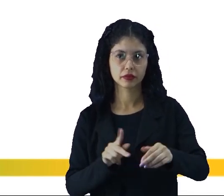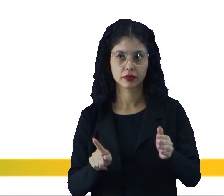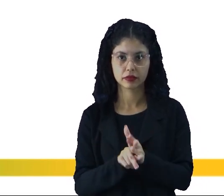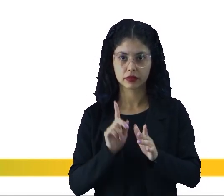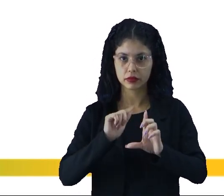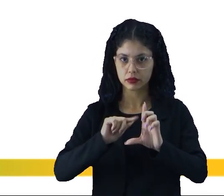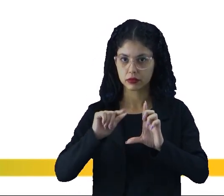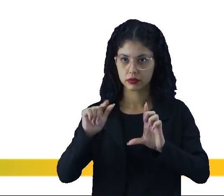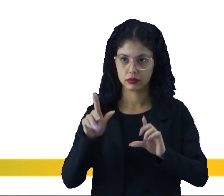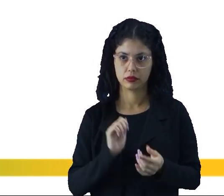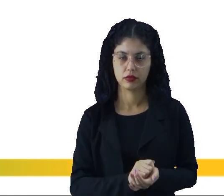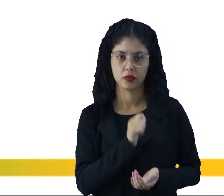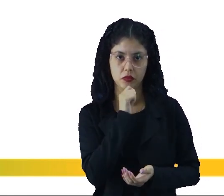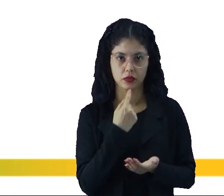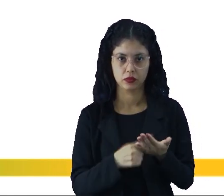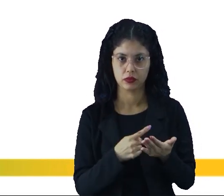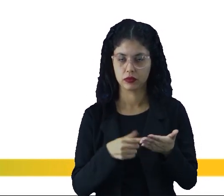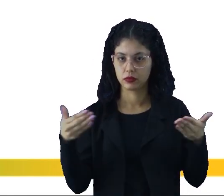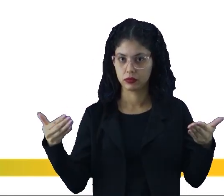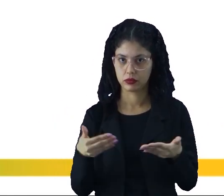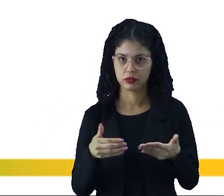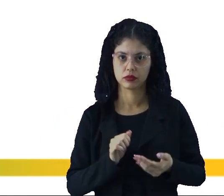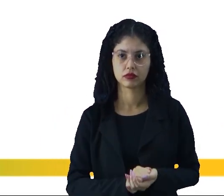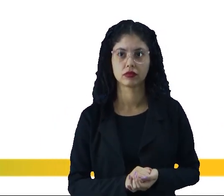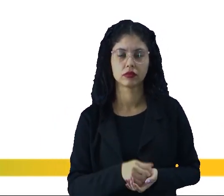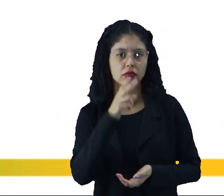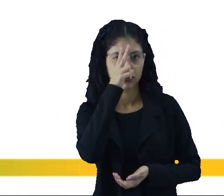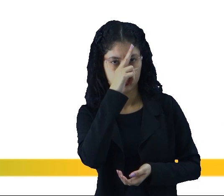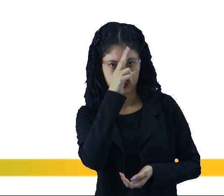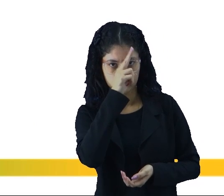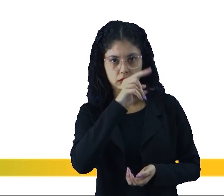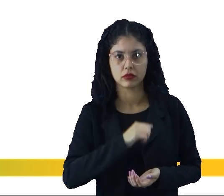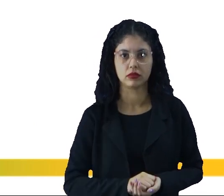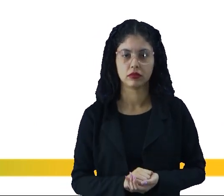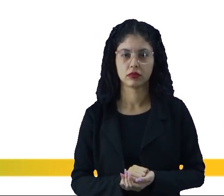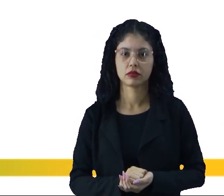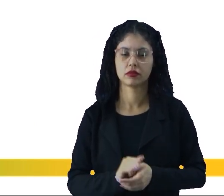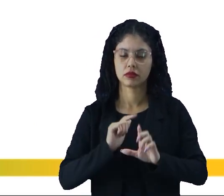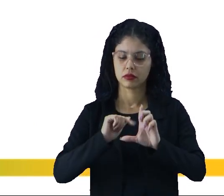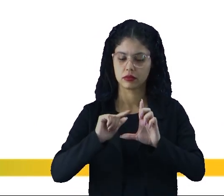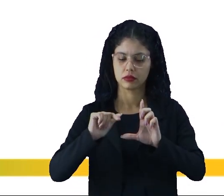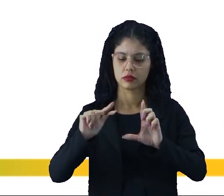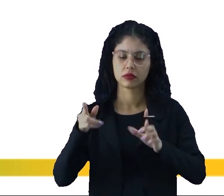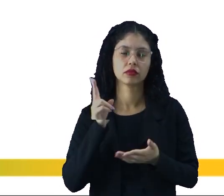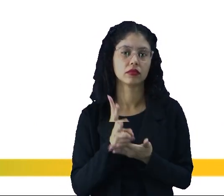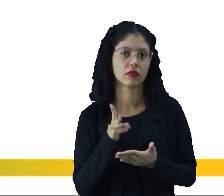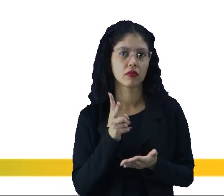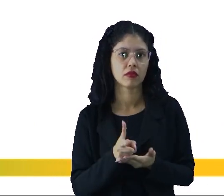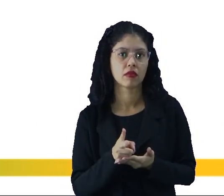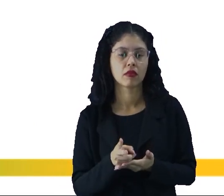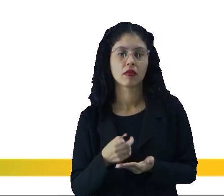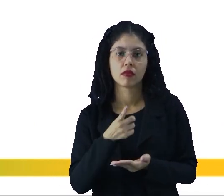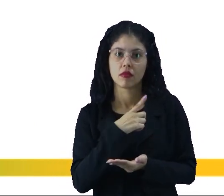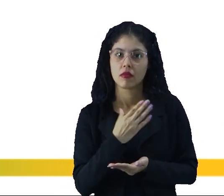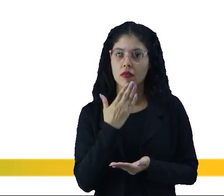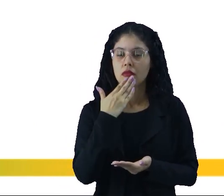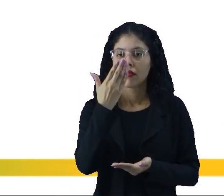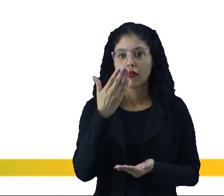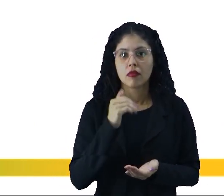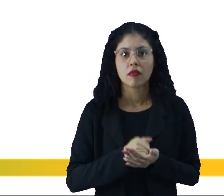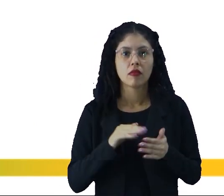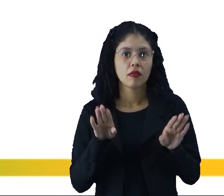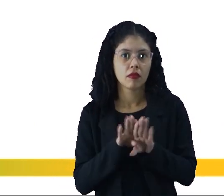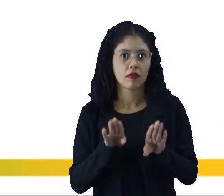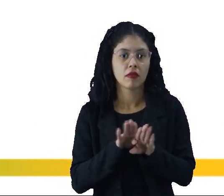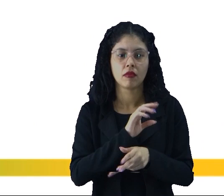e gráficos, que nós vamos considerar a partir de agora. Lembrando que os gráficos sempre são pedidos